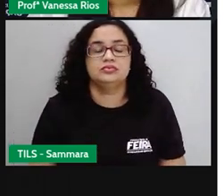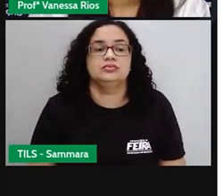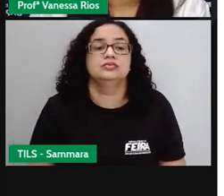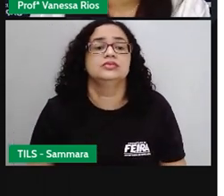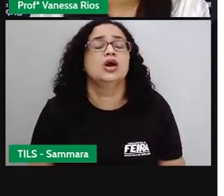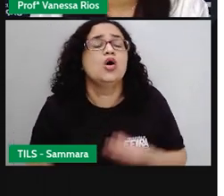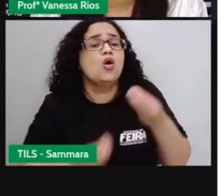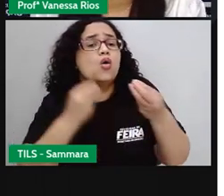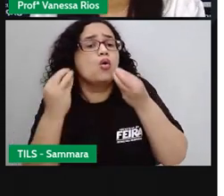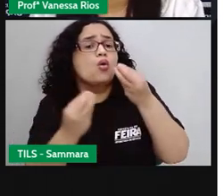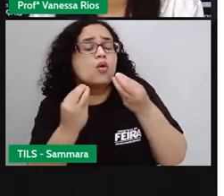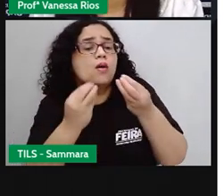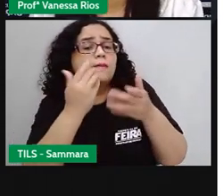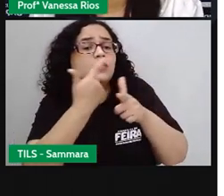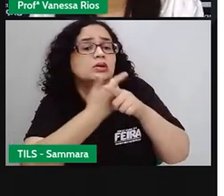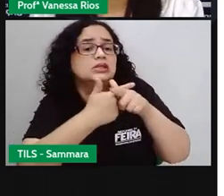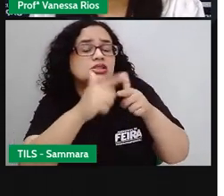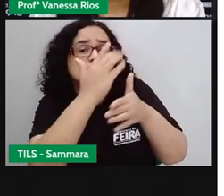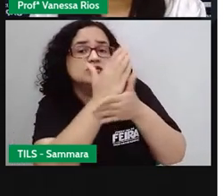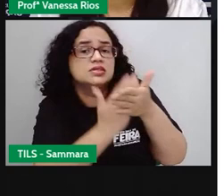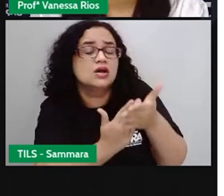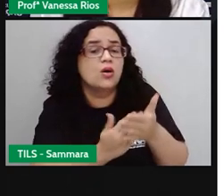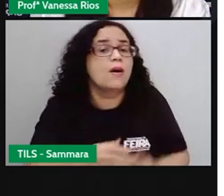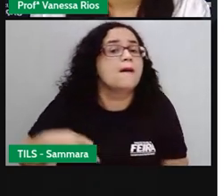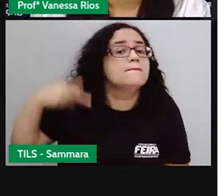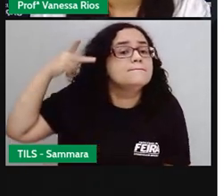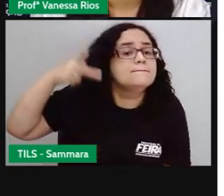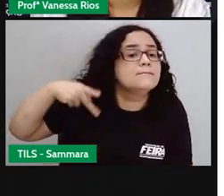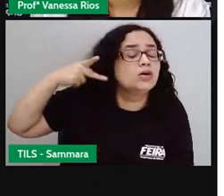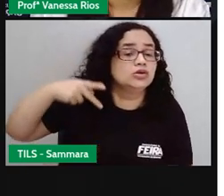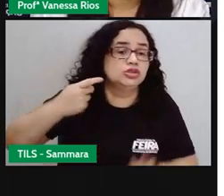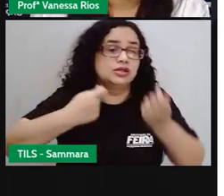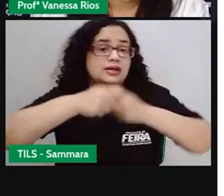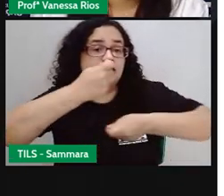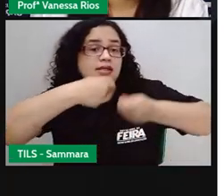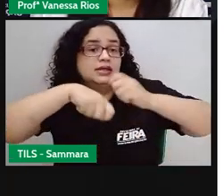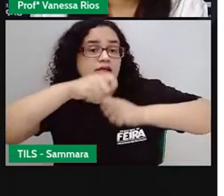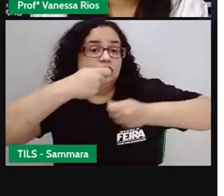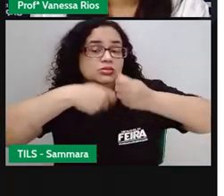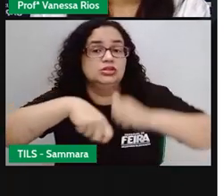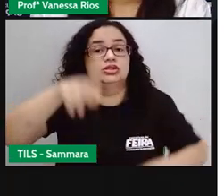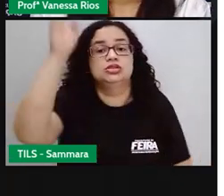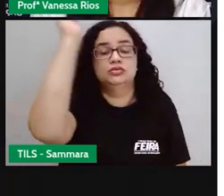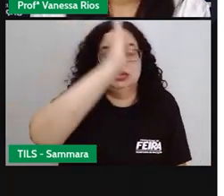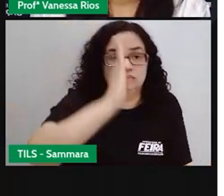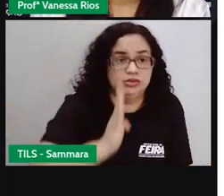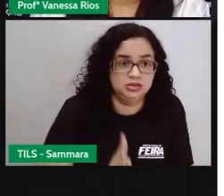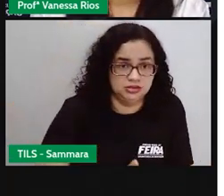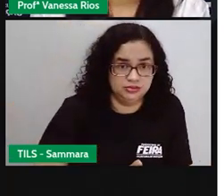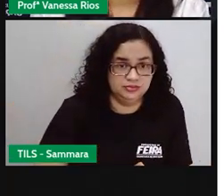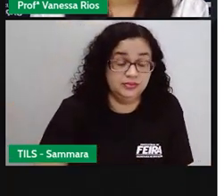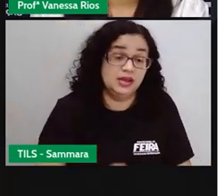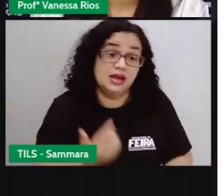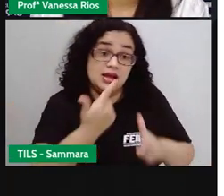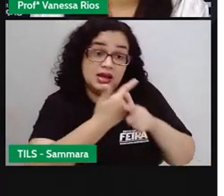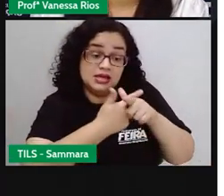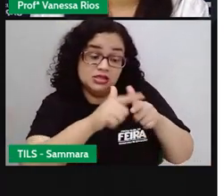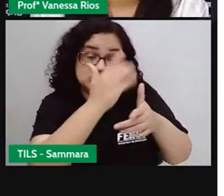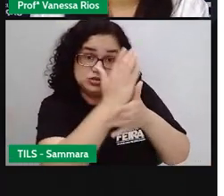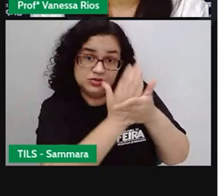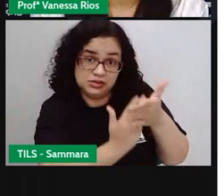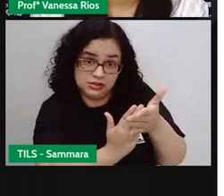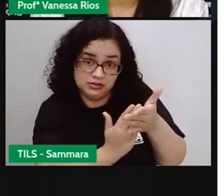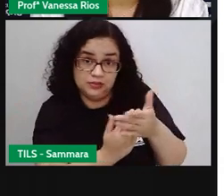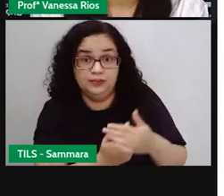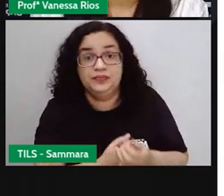E aí, como é a divisão política e administrativa do Brasil? A divisão política e